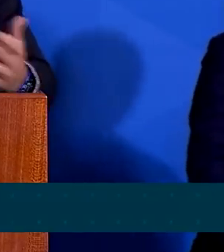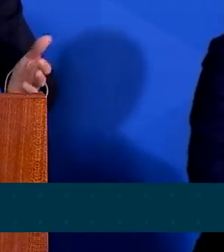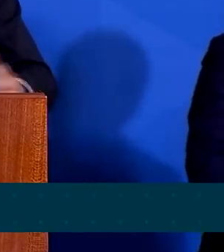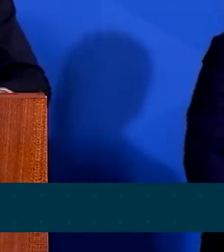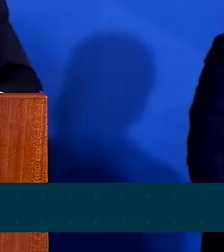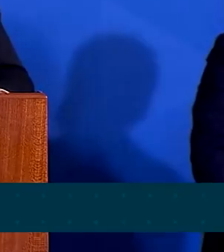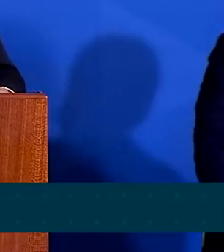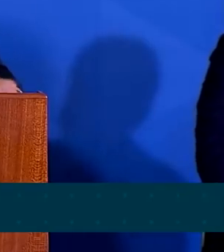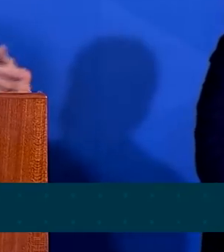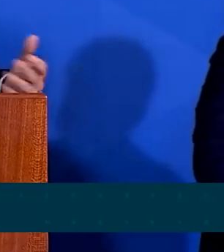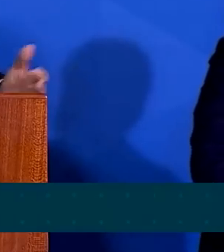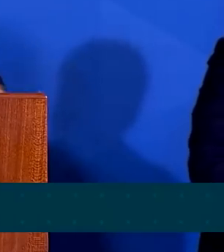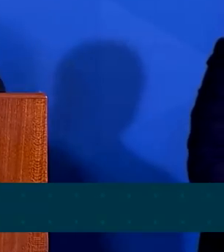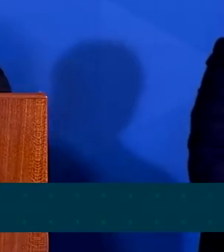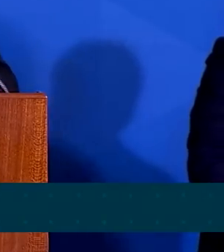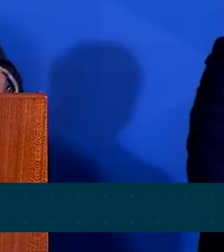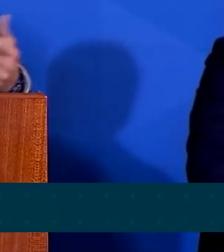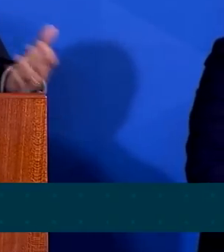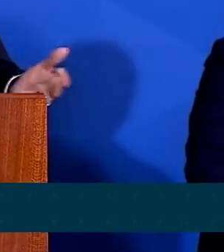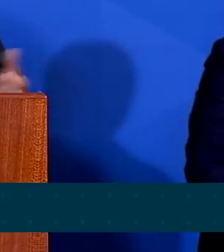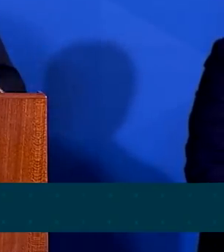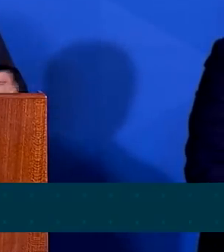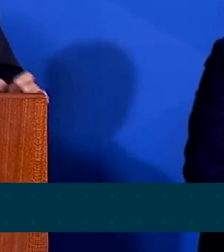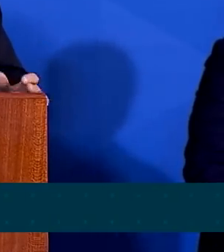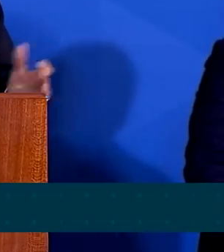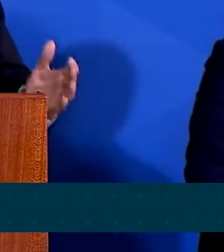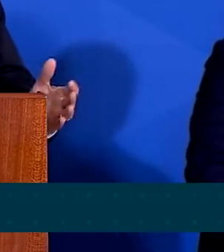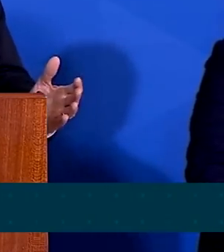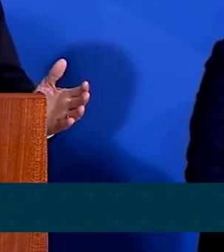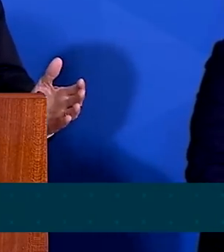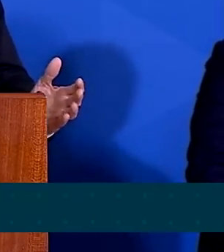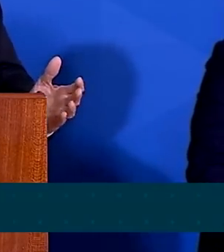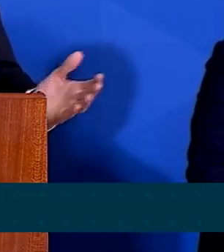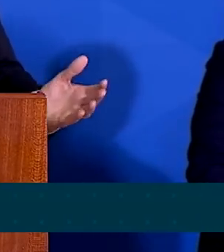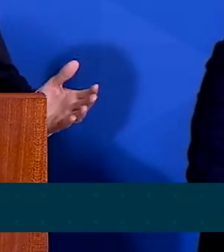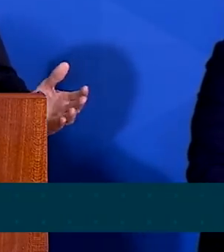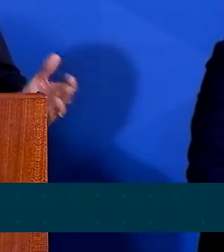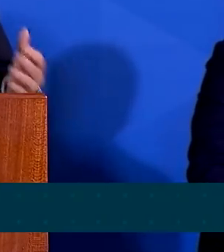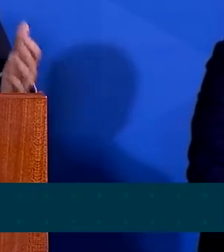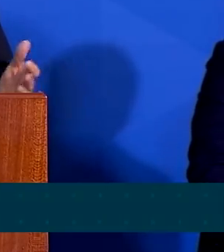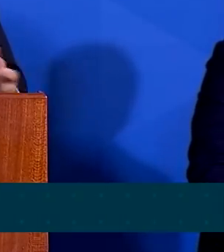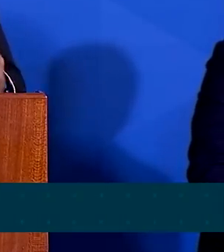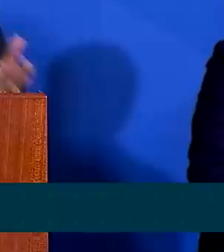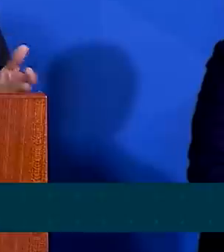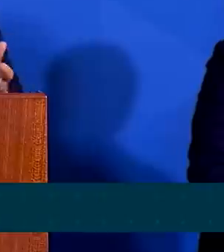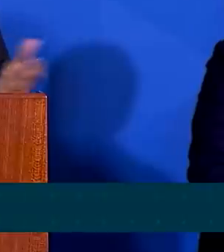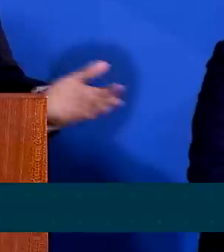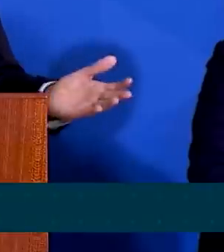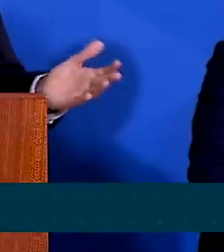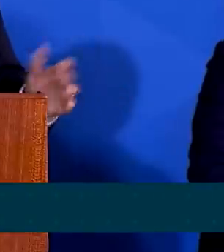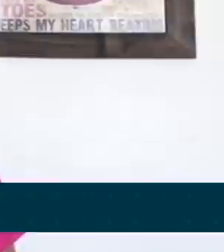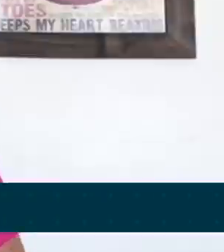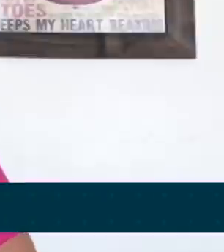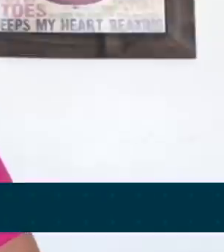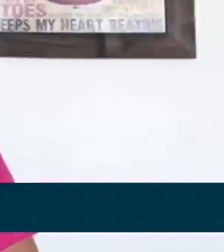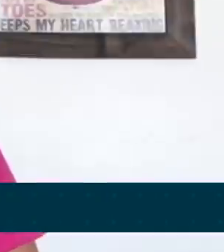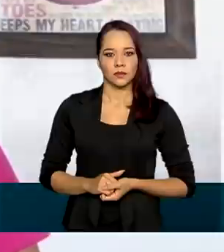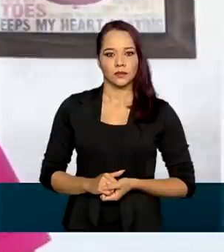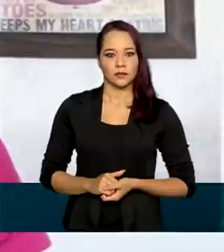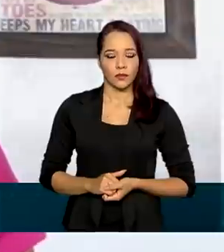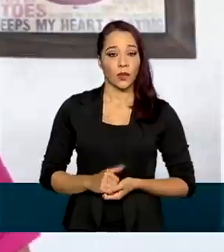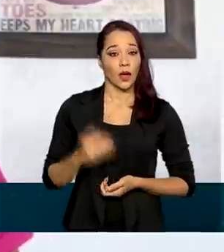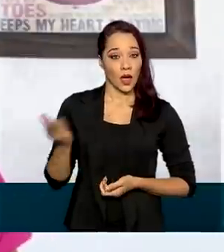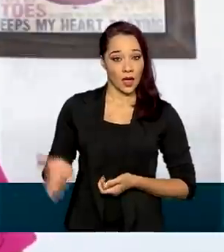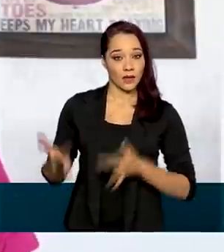tratar com carinho, com devido respeito, um cão ou um gato, é simples. Não o tenha em casa. Esta